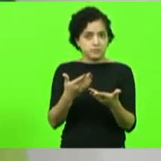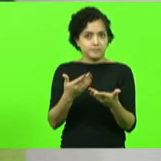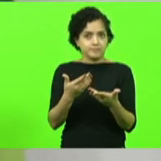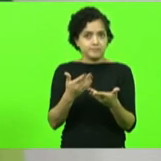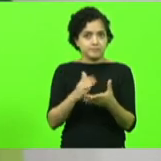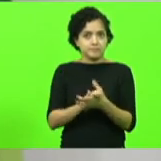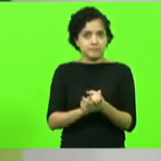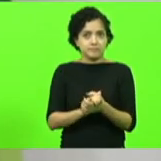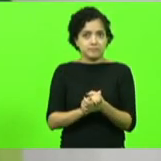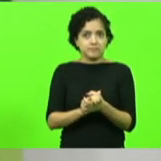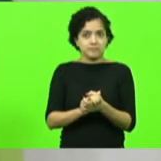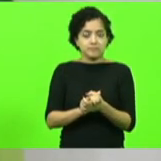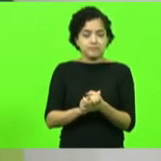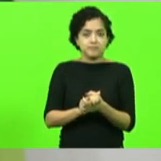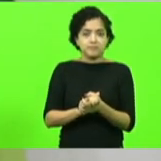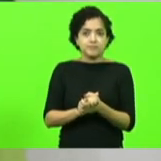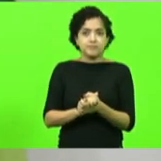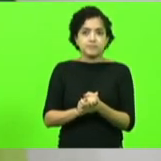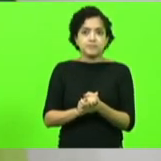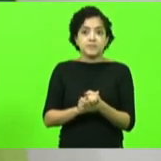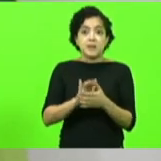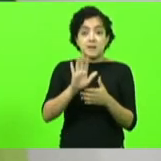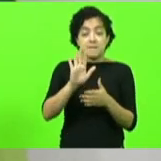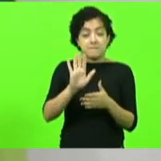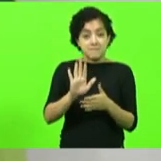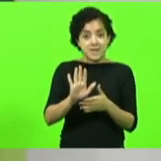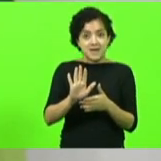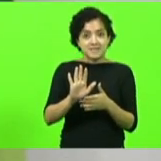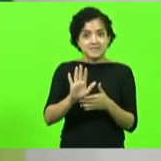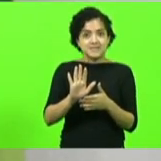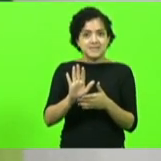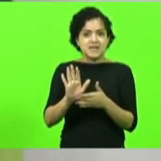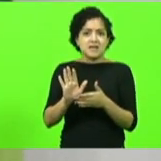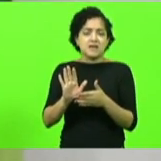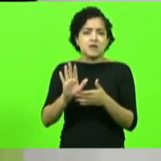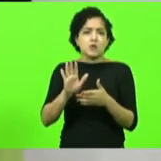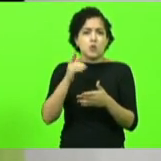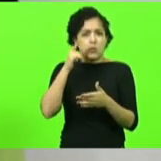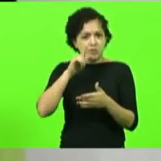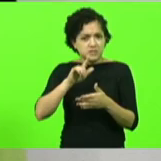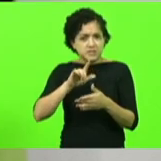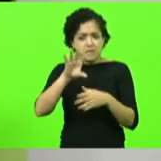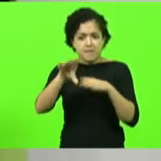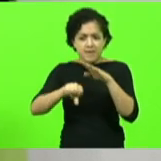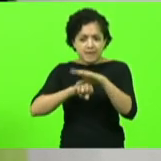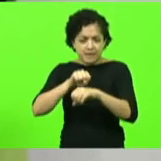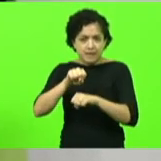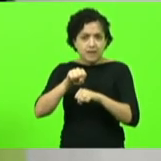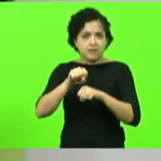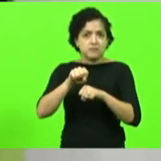deferidos pela justiça mas daí a recuperar o dinheiro tem uma distância enorme